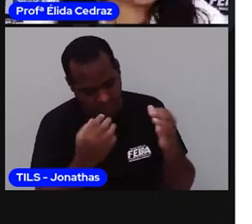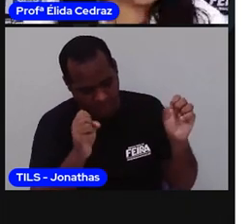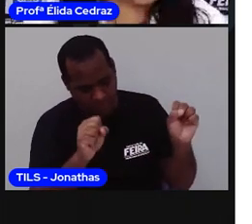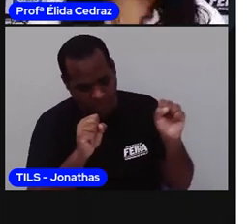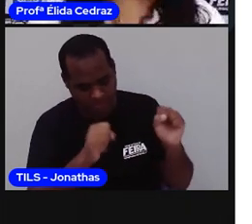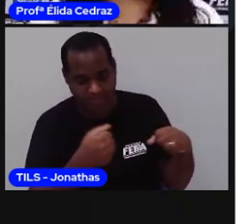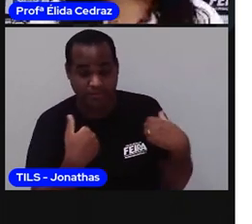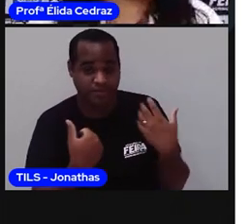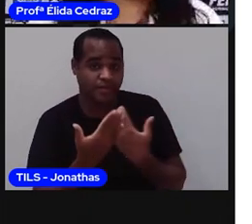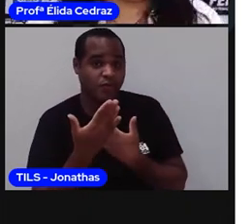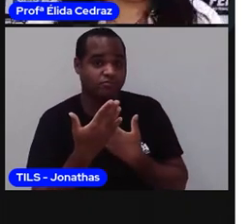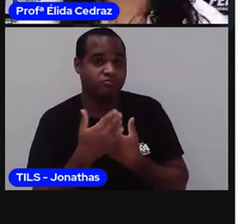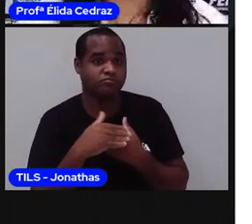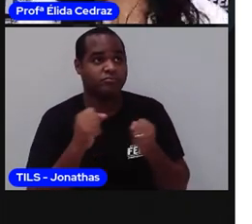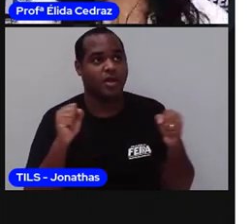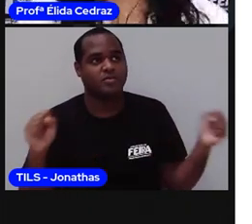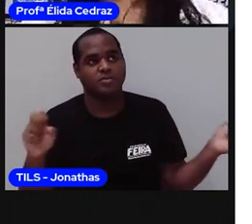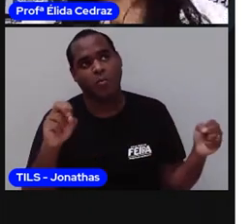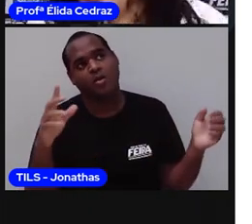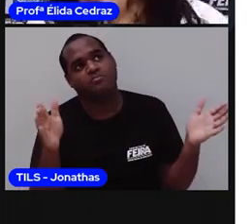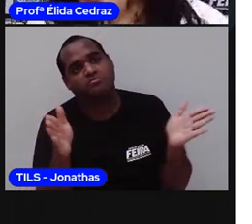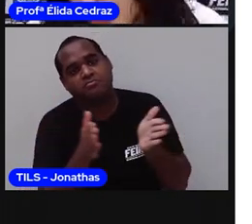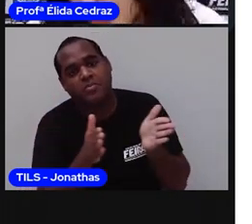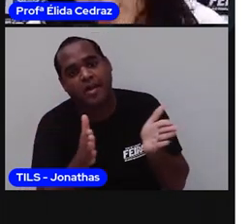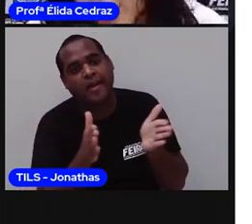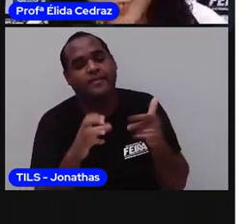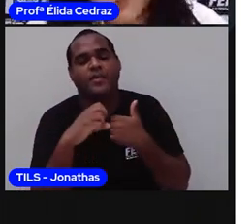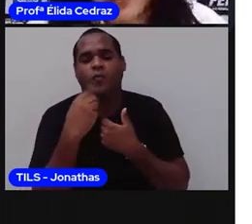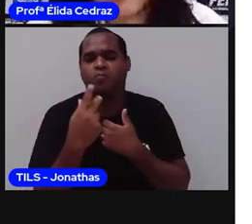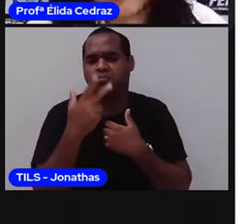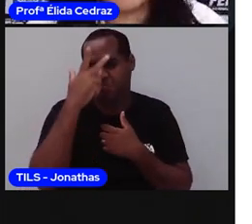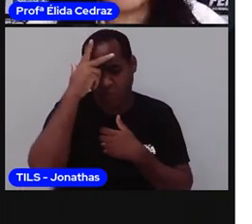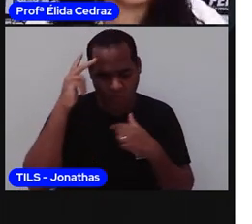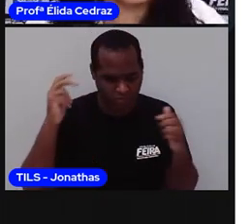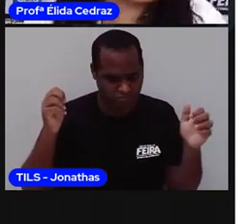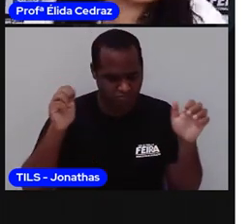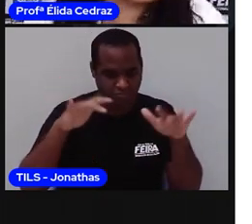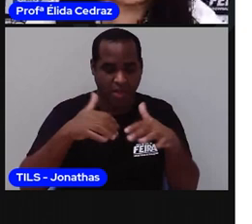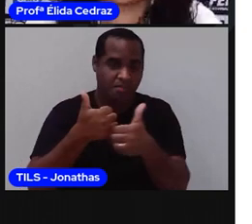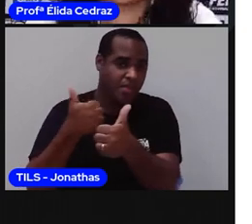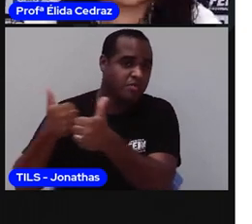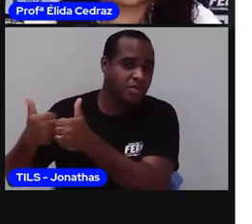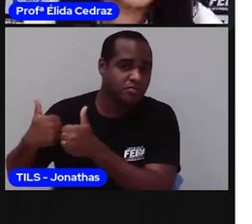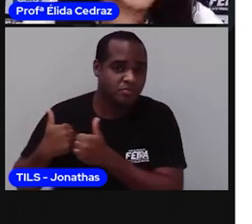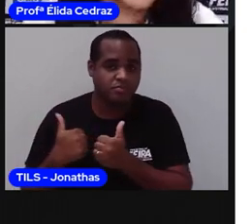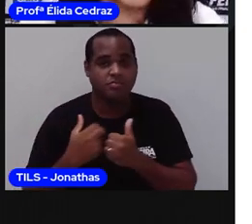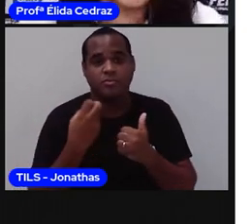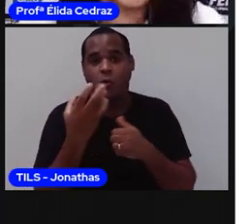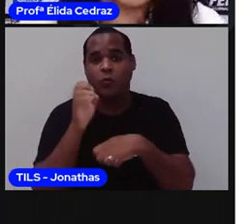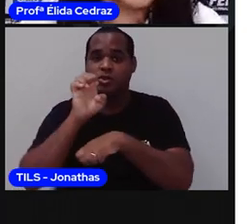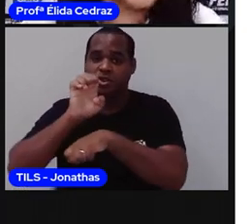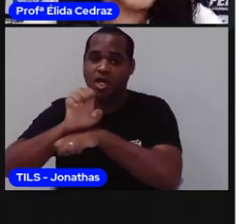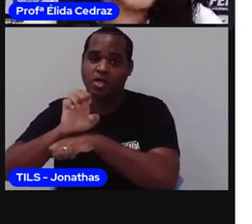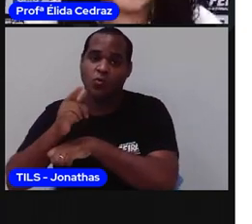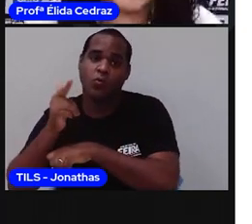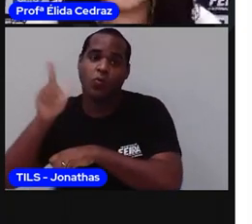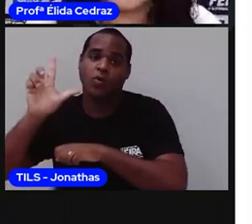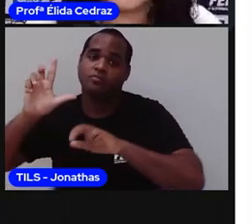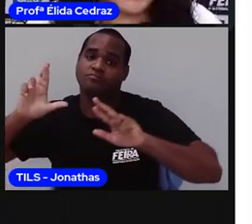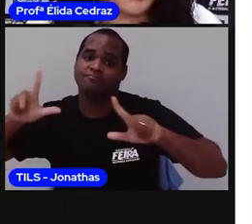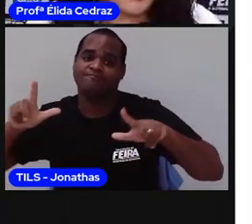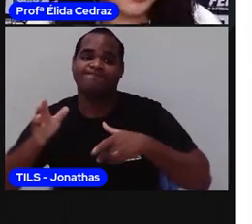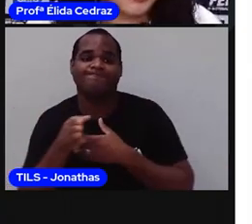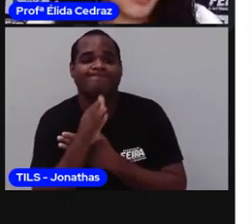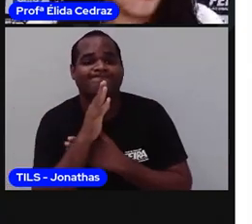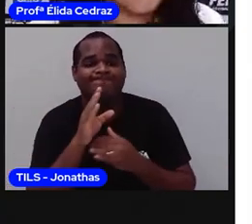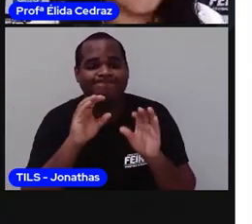pode ser pequena, pode ter muita gente que mora perto. Você pode morar num estado onde você não conhece